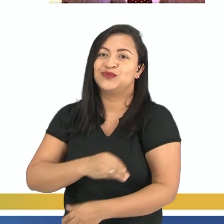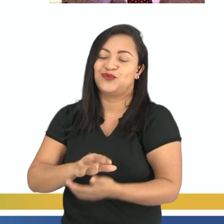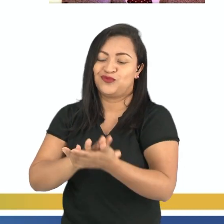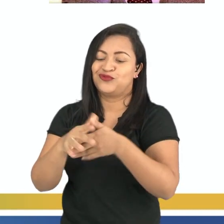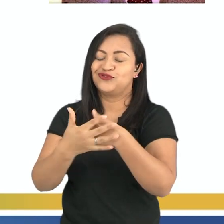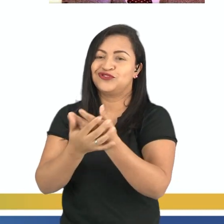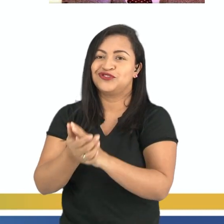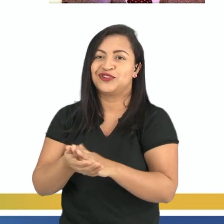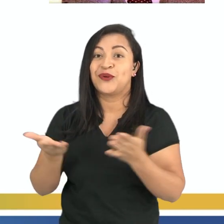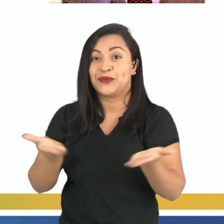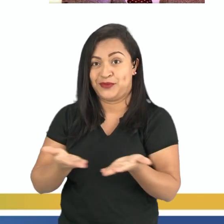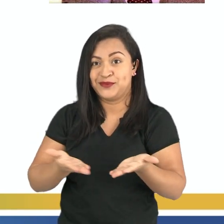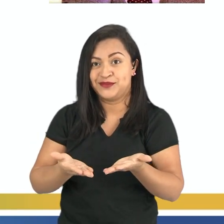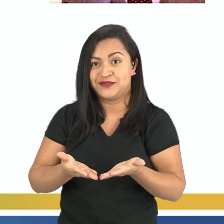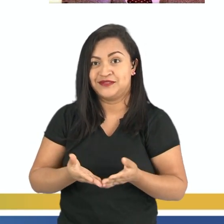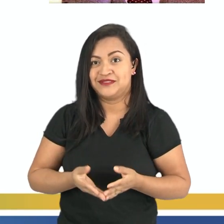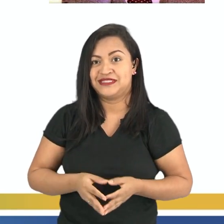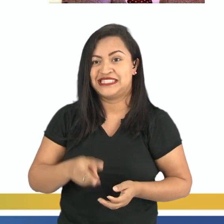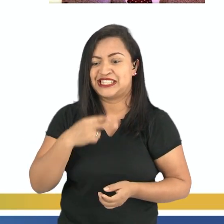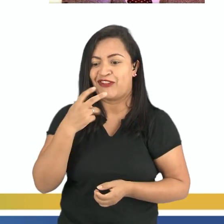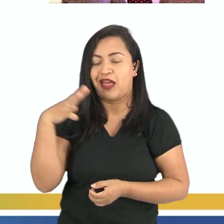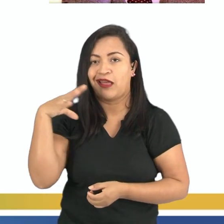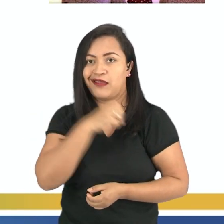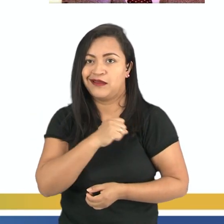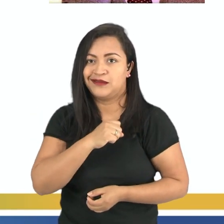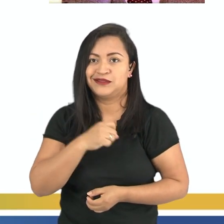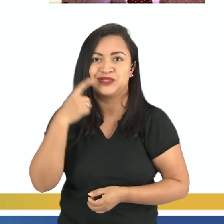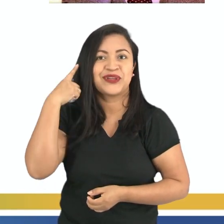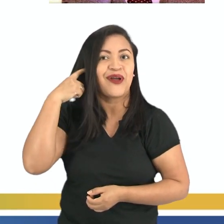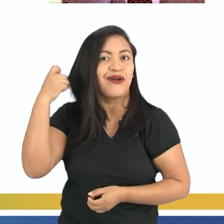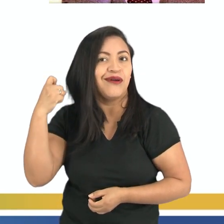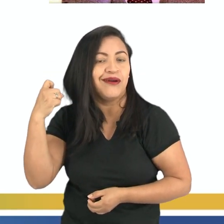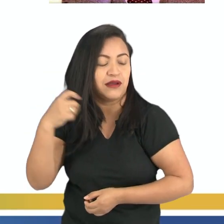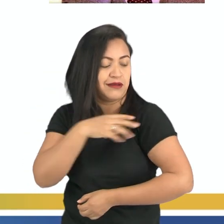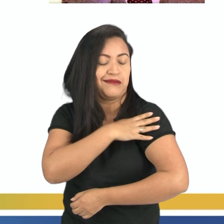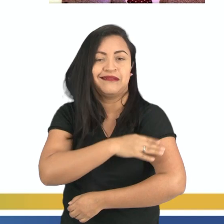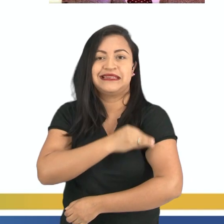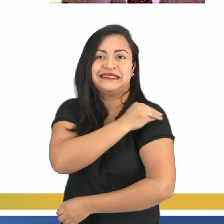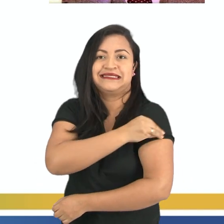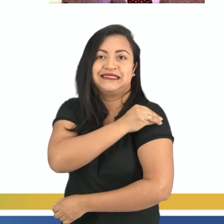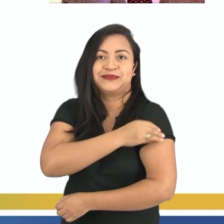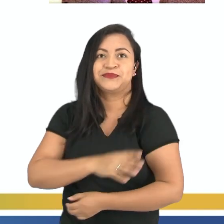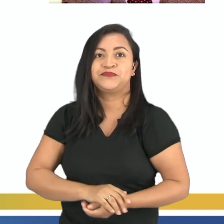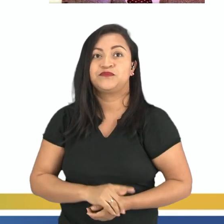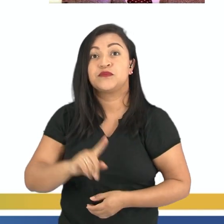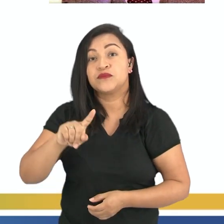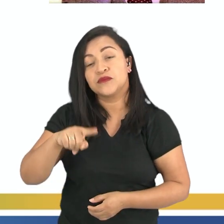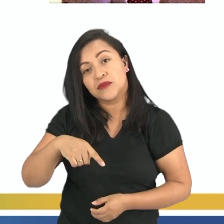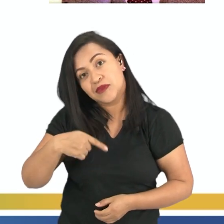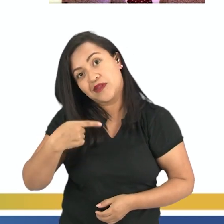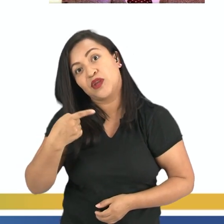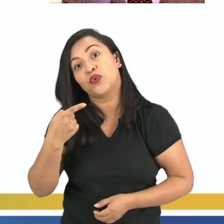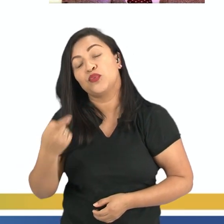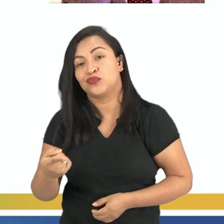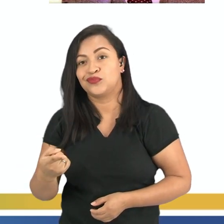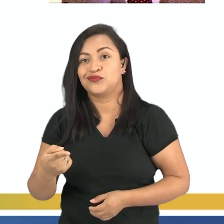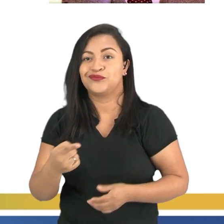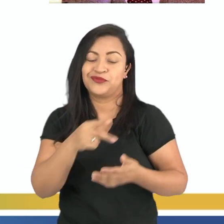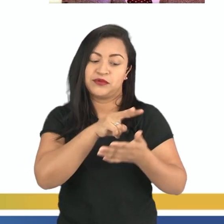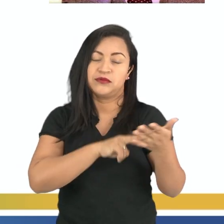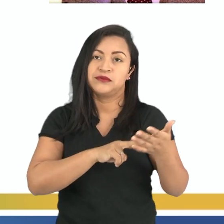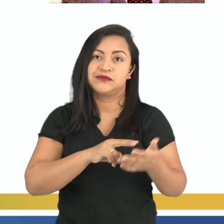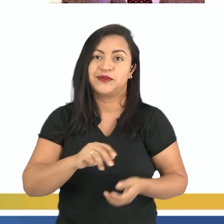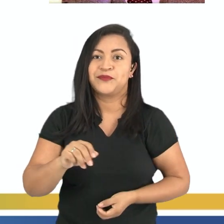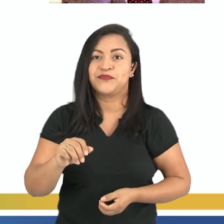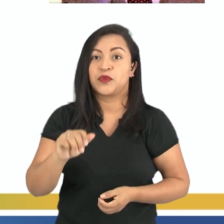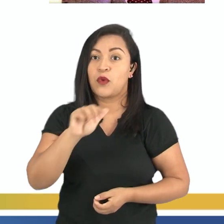utilizado até ultimamente. E ao mesmo tempo, tem a outra interpretação. Do al, al patino, está com